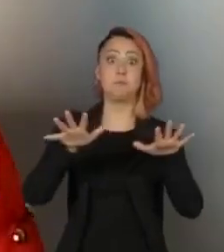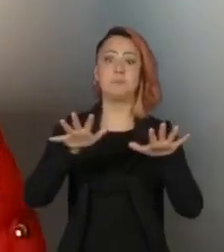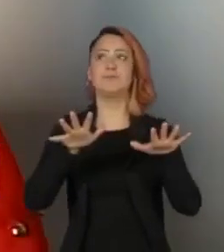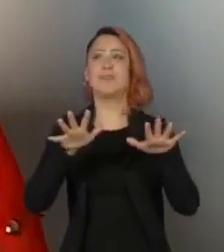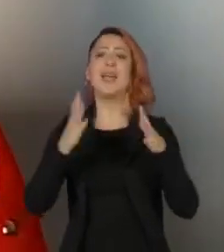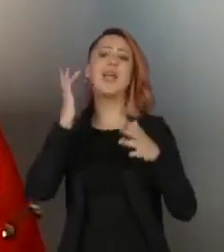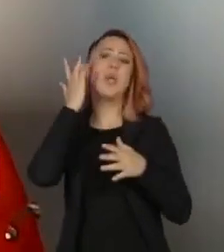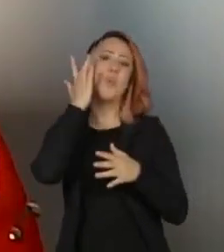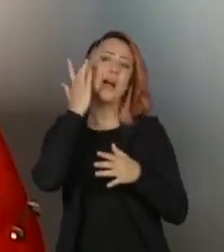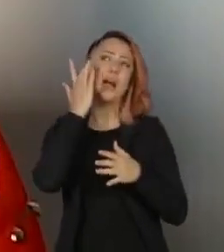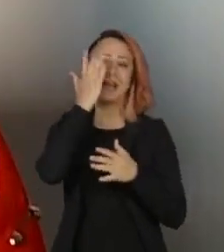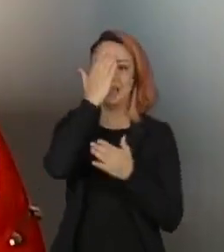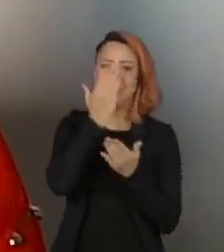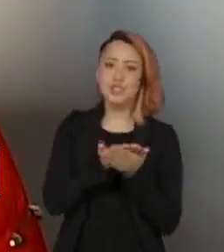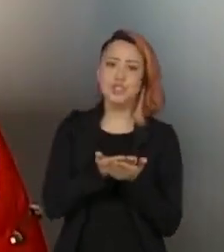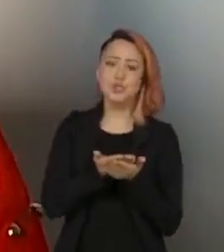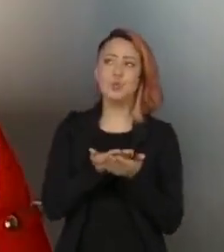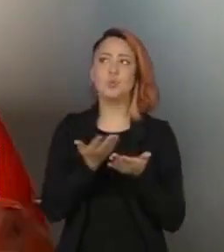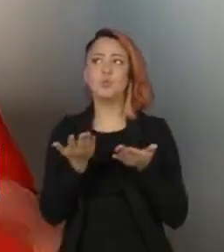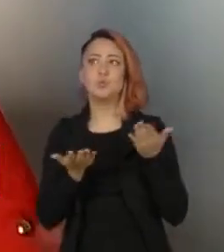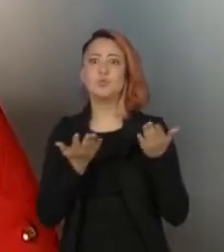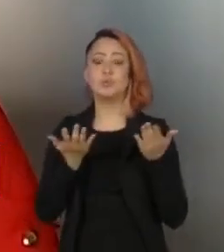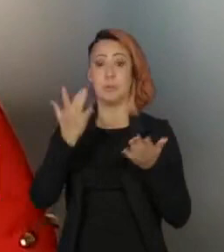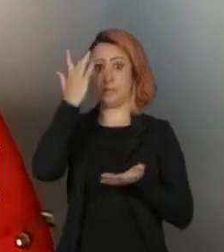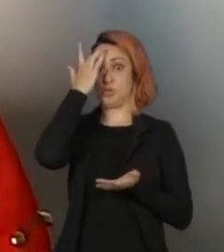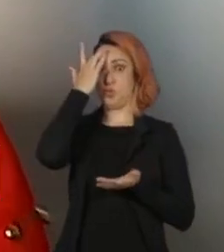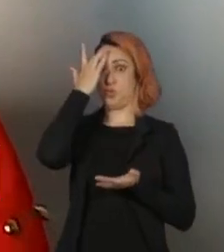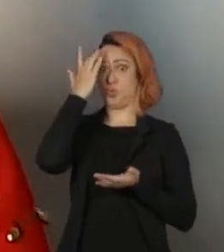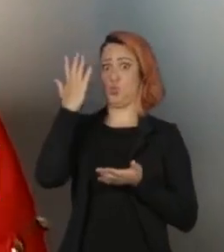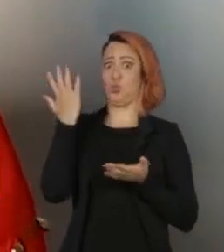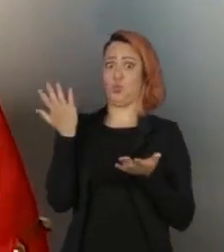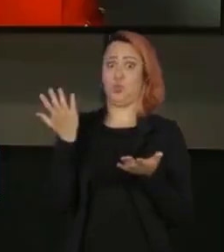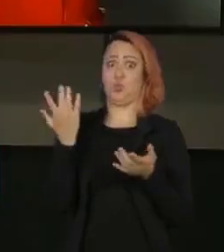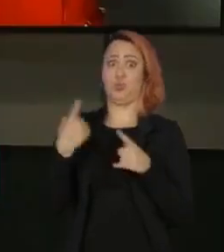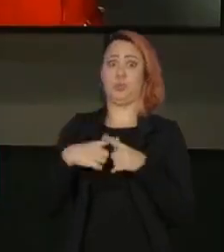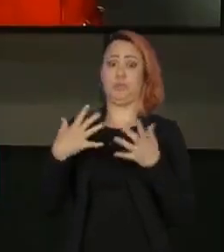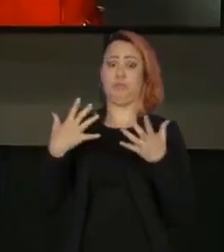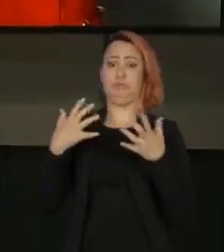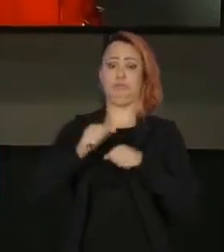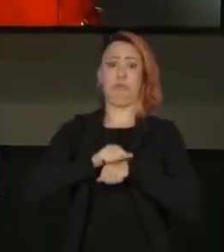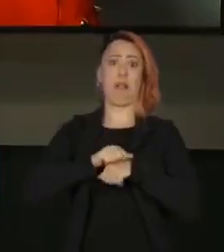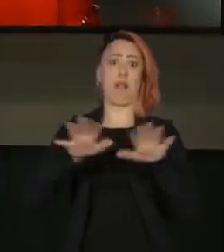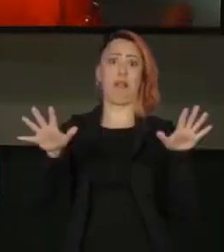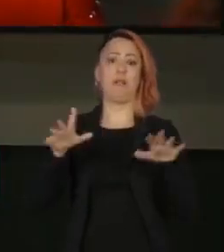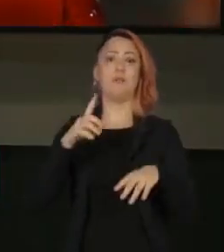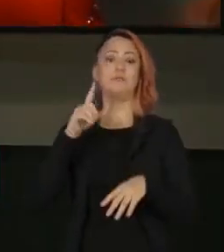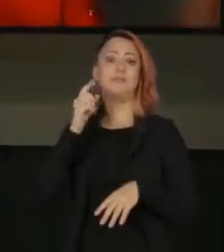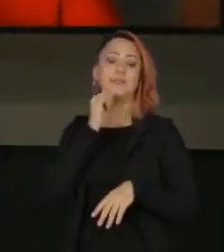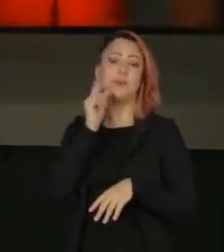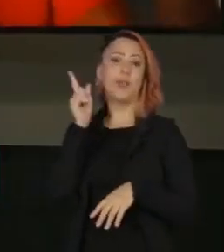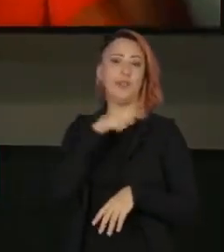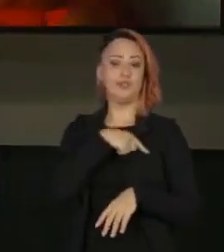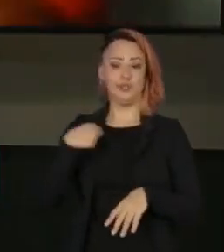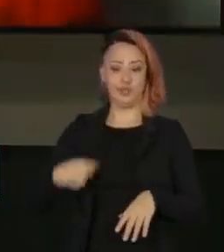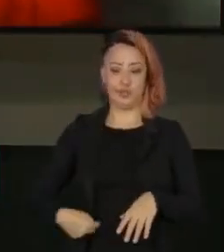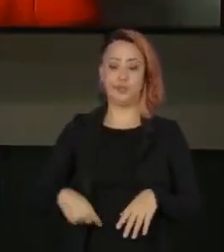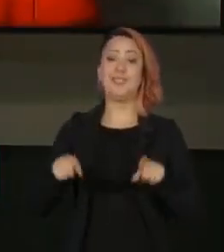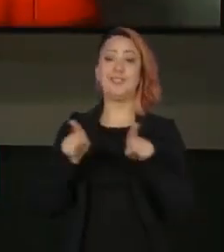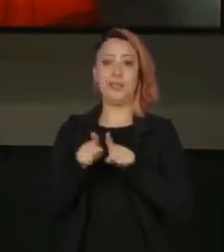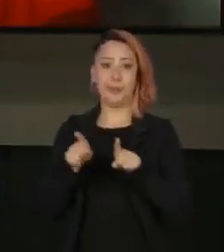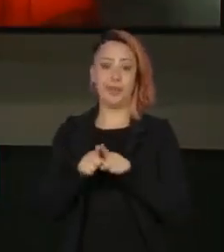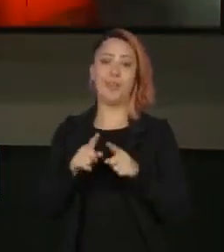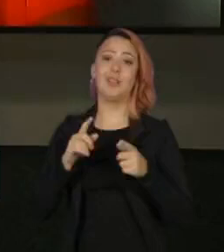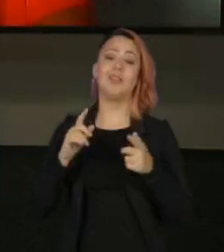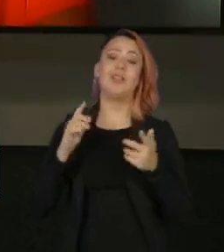terminando todo esse absurdo que aconteceu agora, esse descontrole que aconteceu na China, ali também é uma onda que